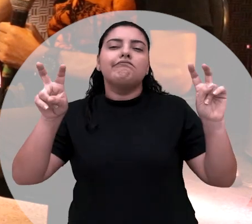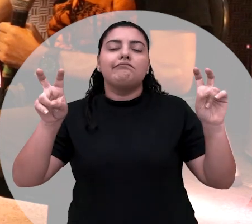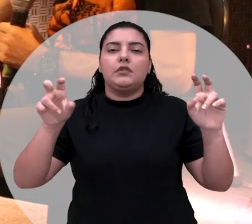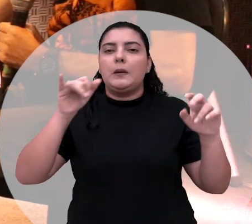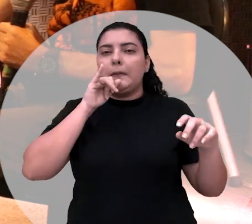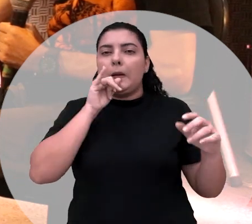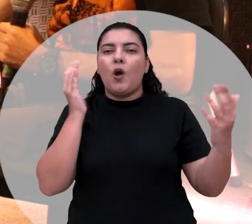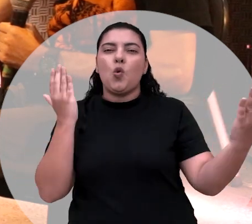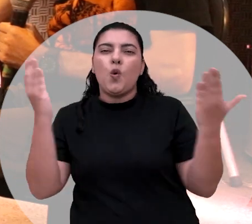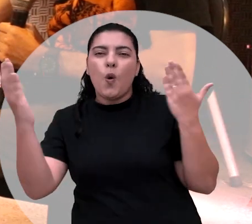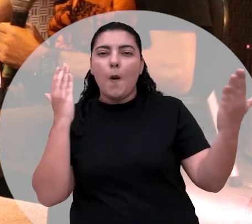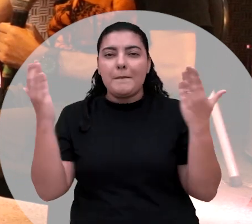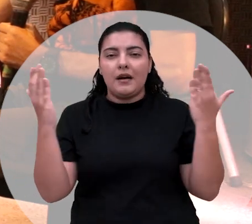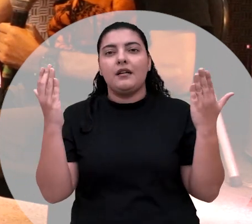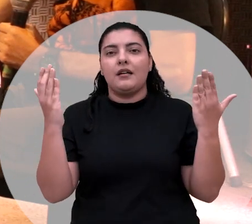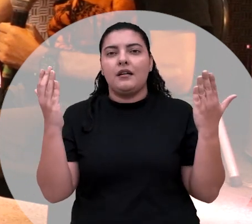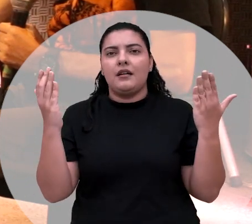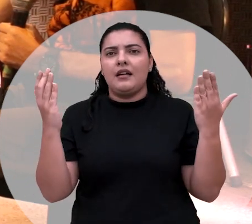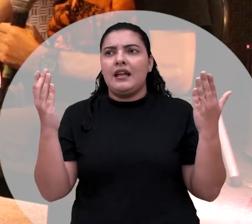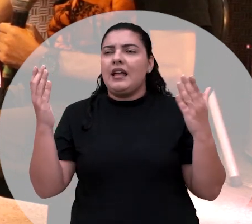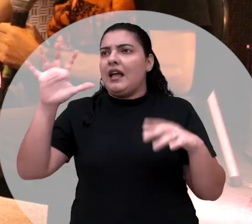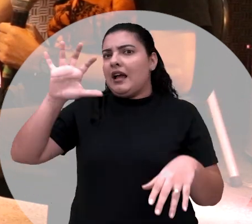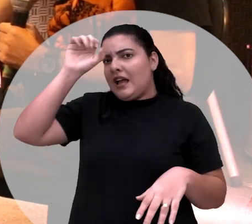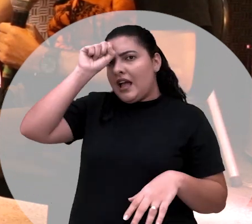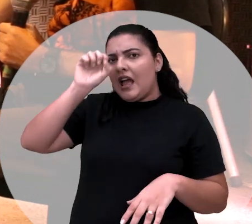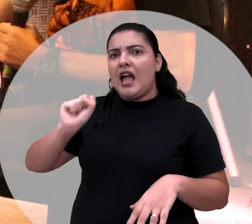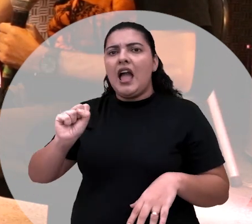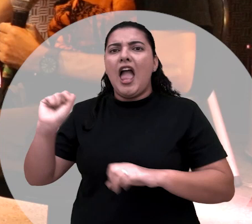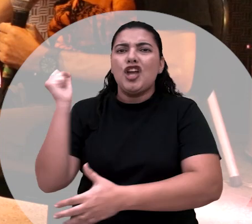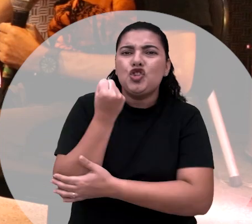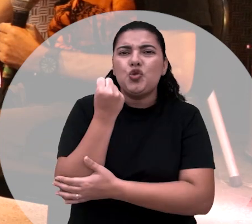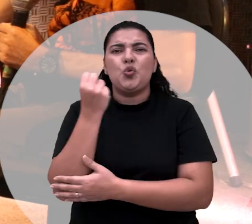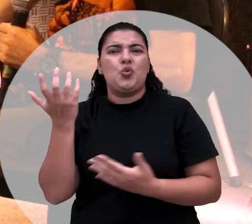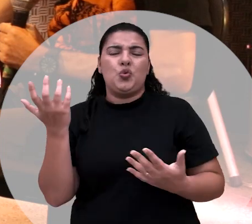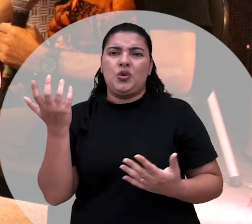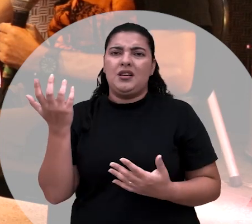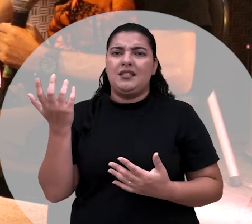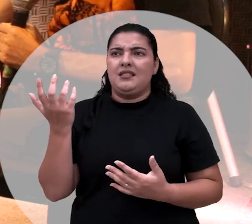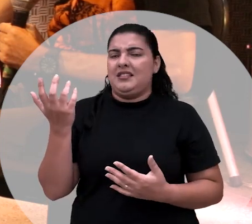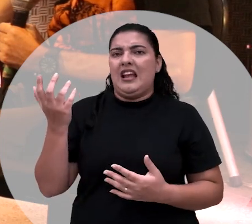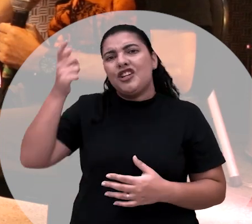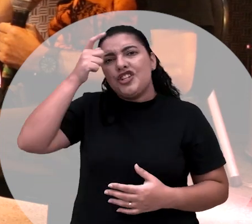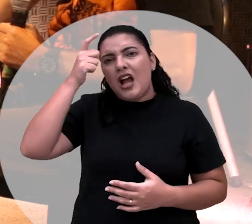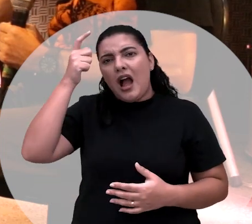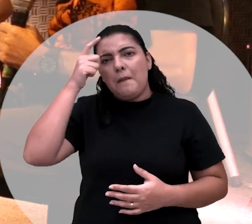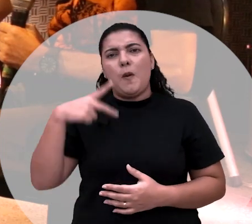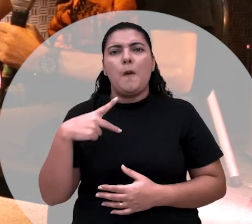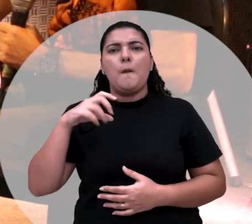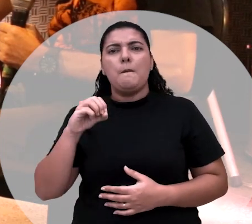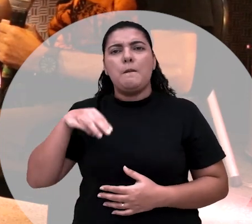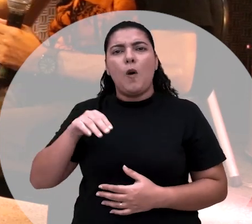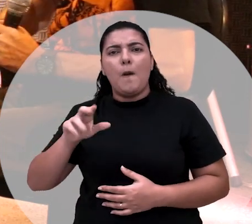analogias que a gente vive muito. O Banda é do Diabo, o Exu é Diabo, Pomba Jira, que desmancha casamento. Vamos falar um pouquinho sobre a força e a